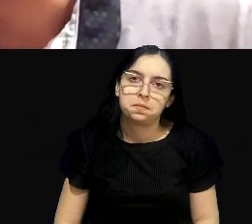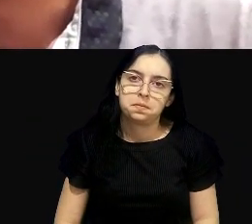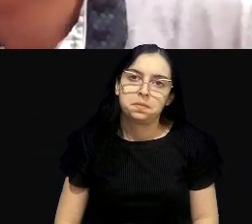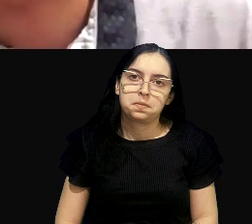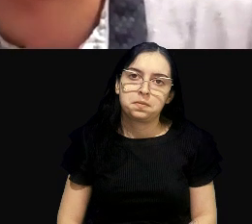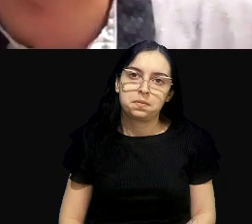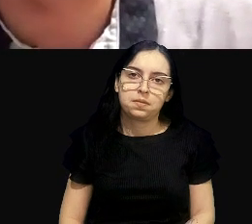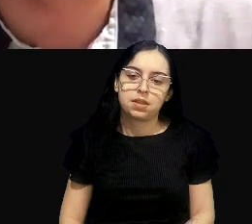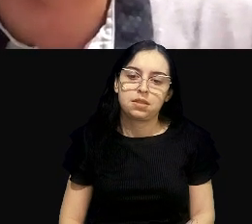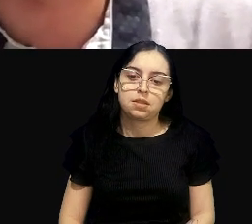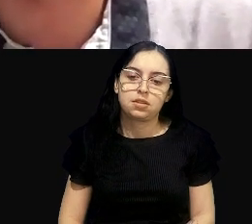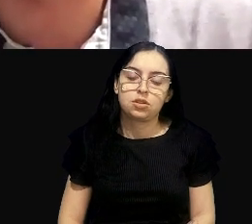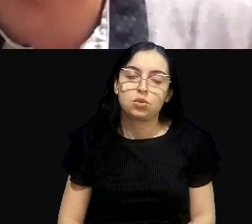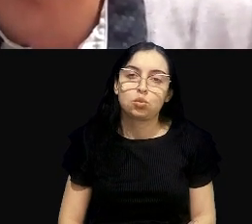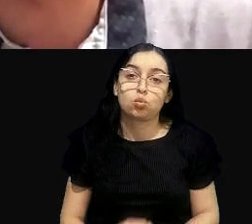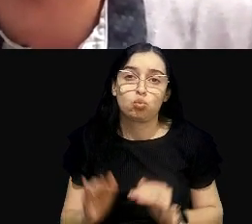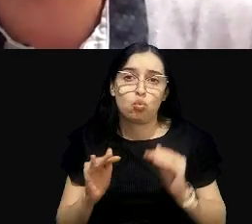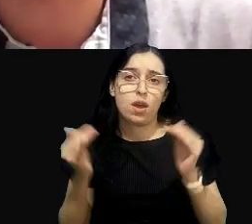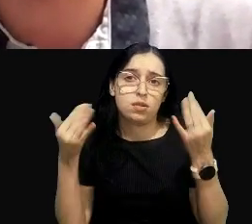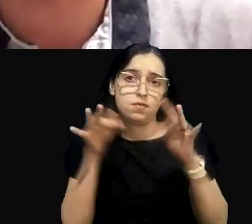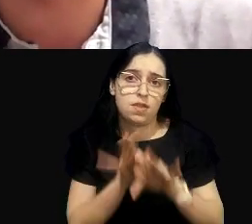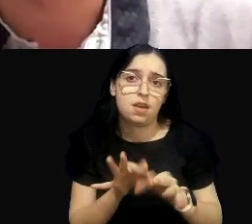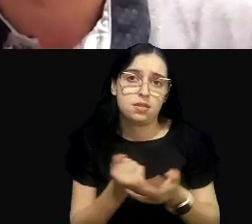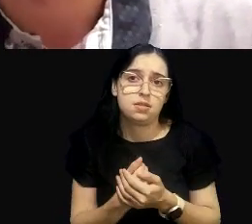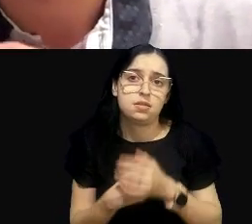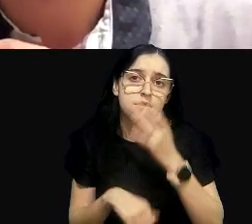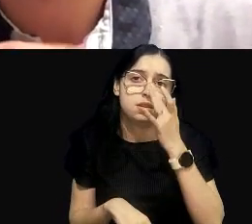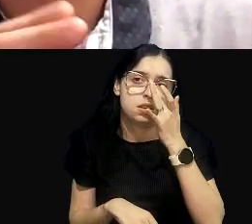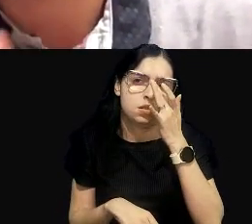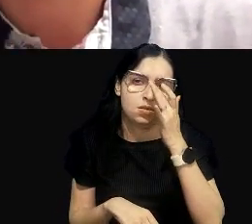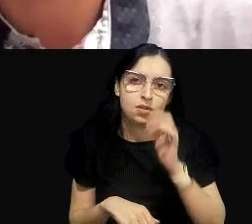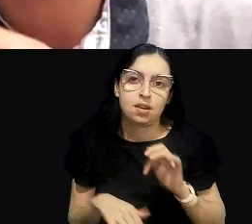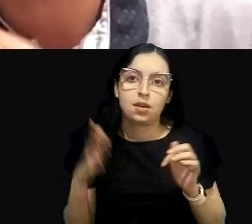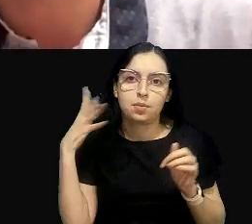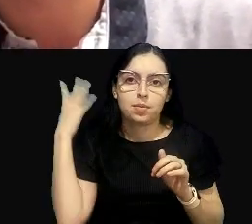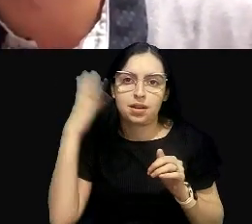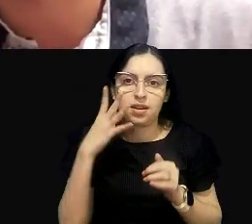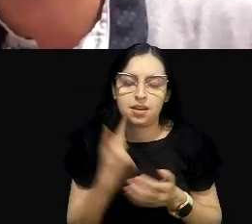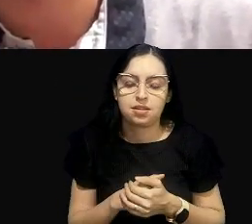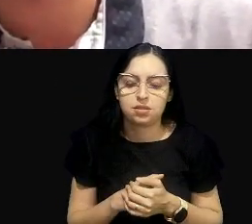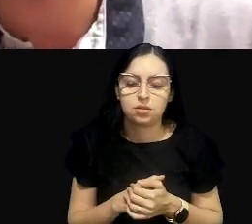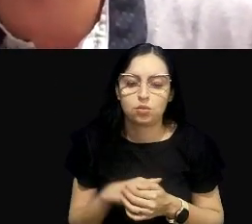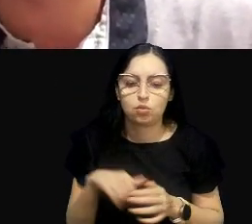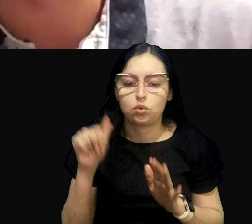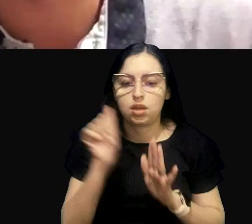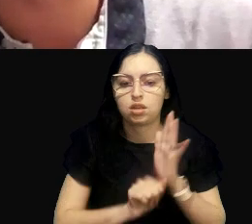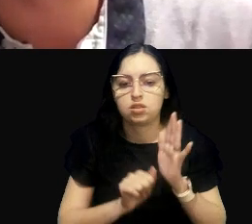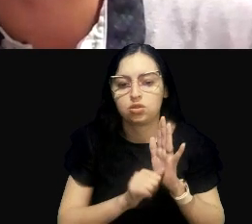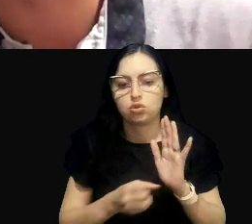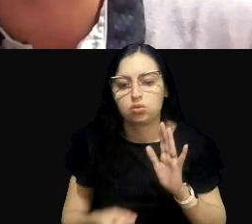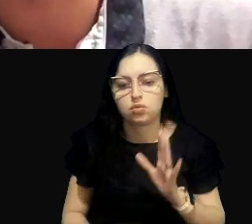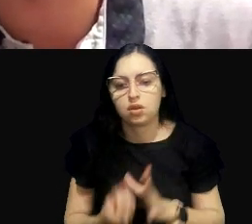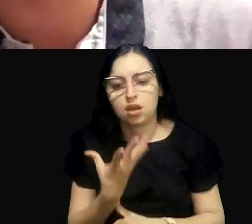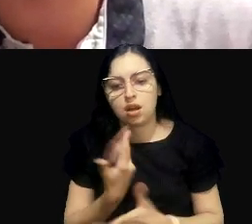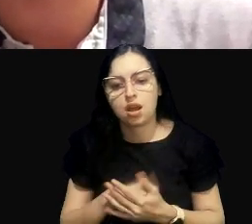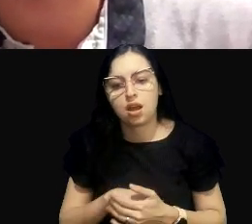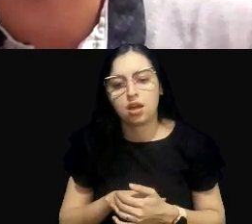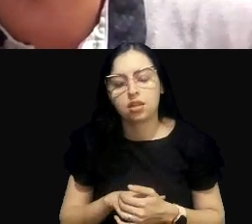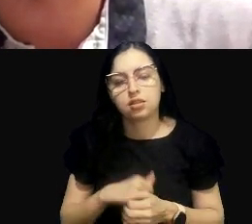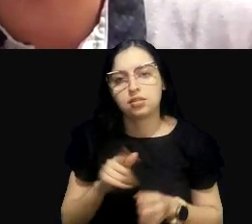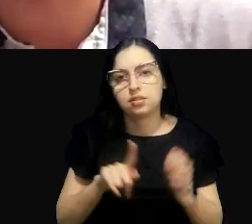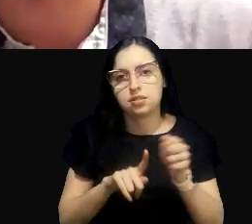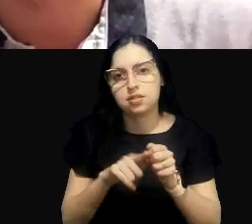já estou quase concluindo aqui a minha apresentação. Esse artigo acabou de sair do forno e ele foi publicado semana